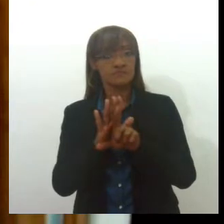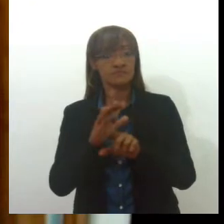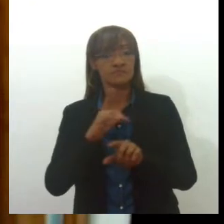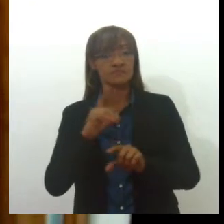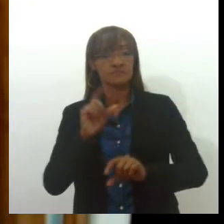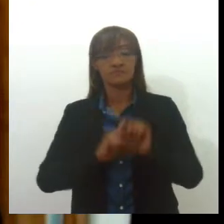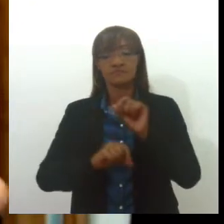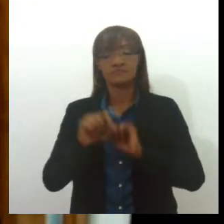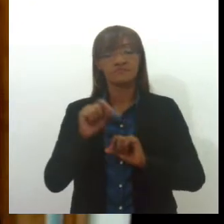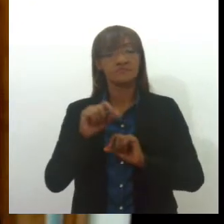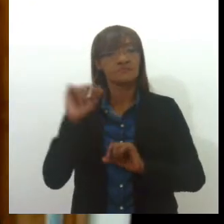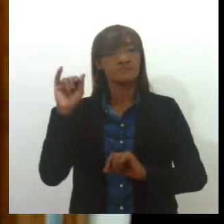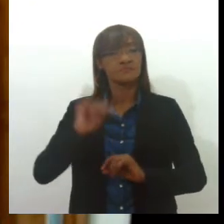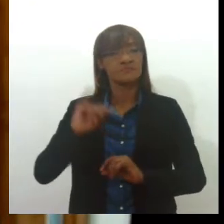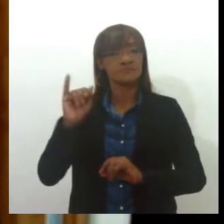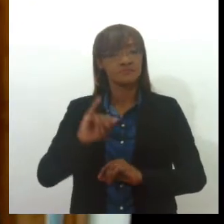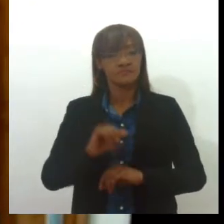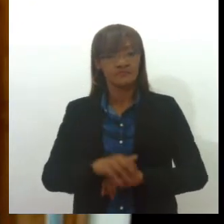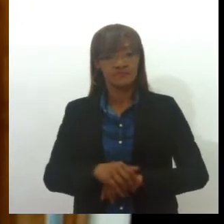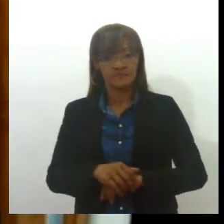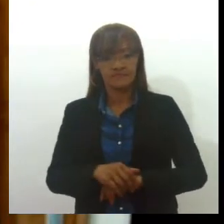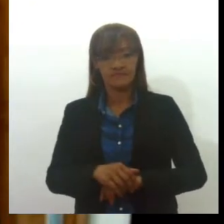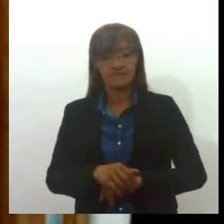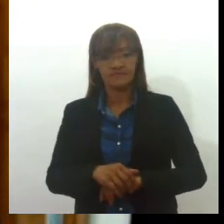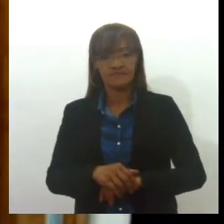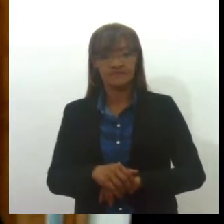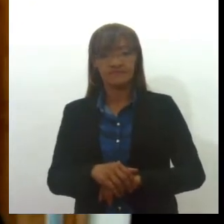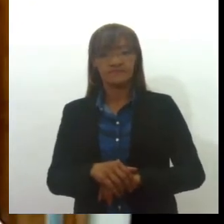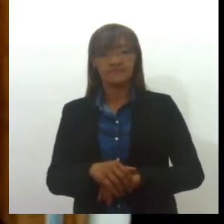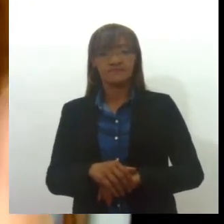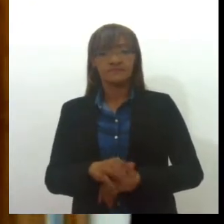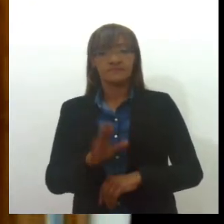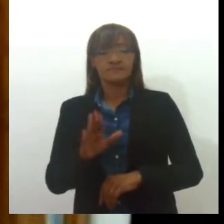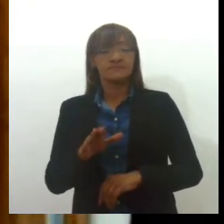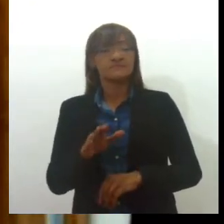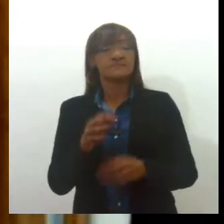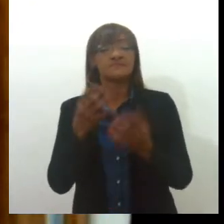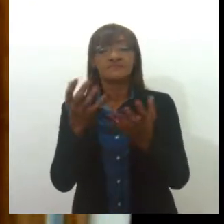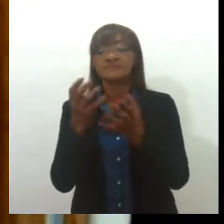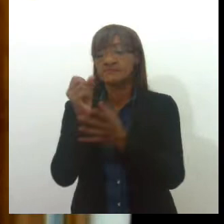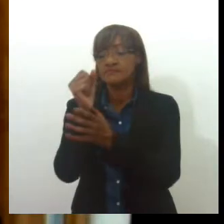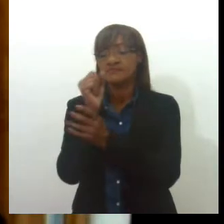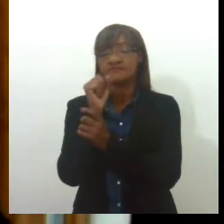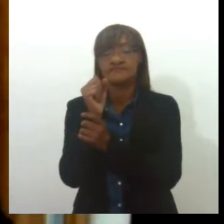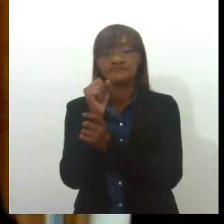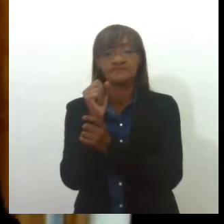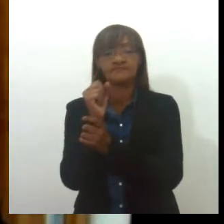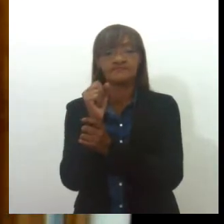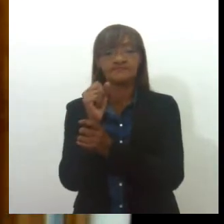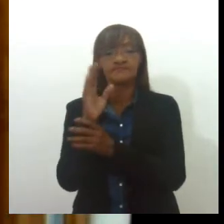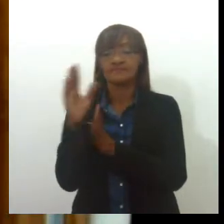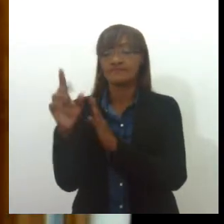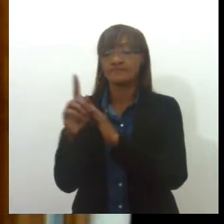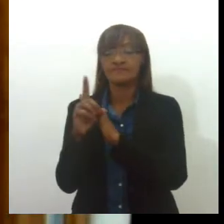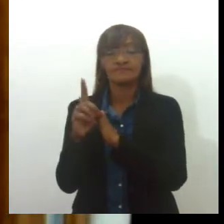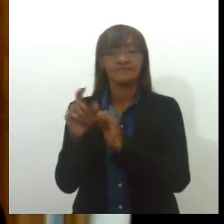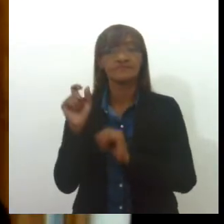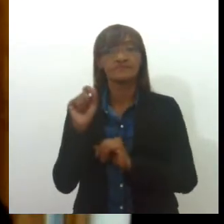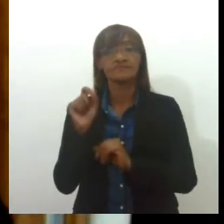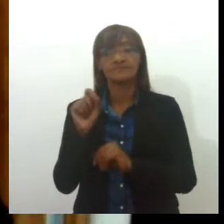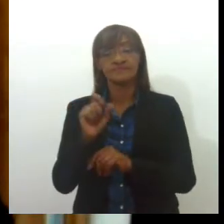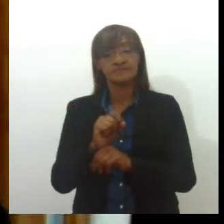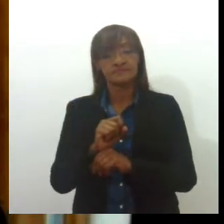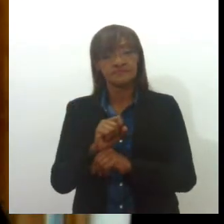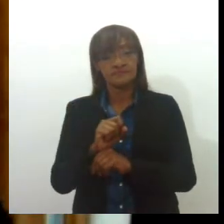muito interessante, de um modo muito efetivo, efetivamente buscando garantir o acesso à justiça do consumidor, o que essa lei faz